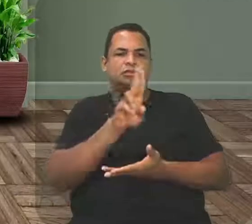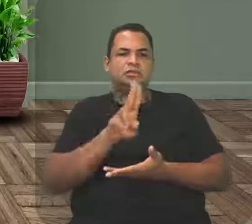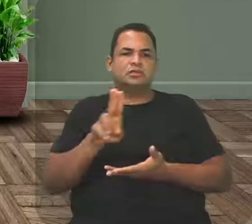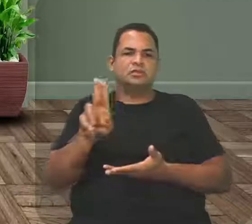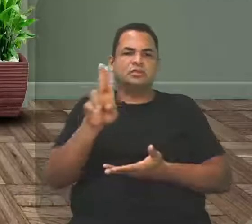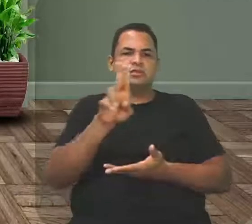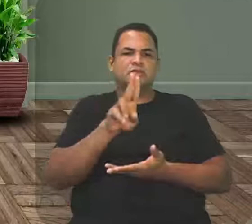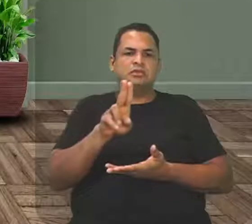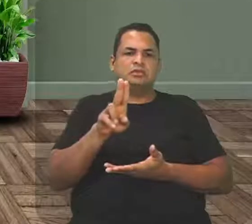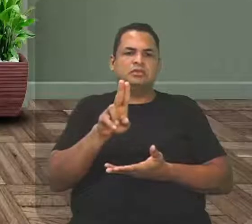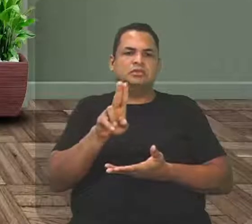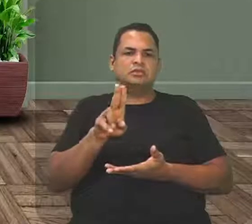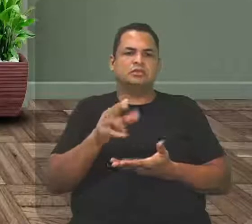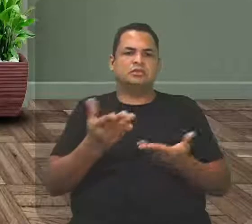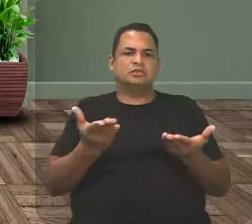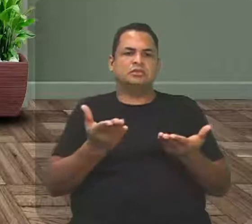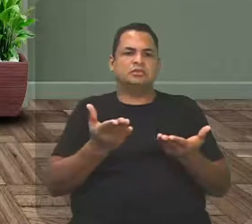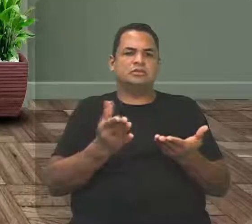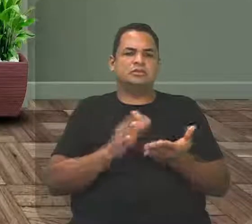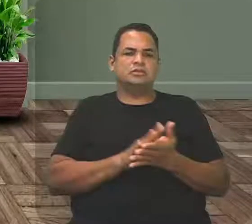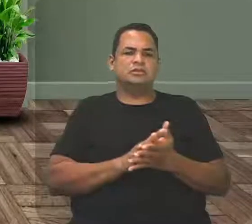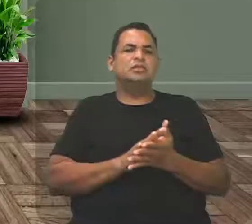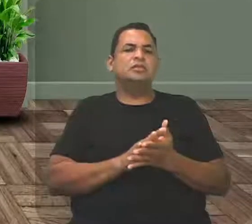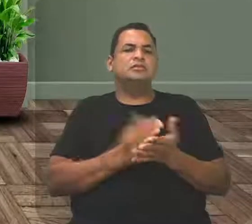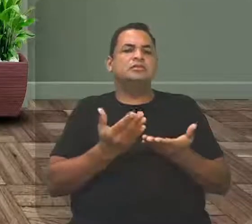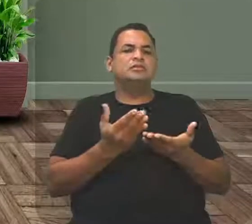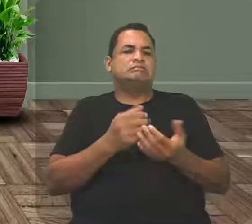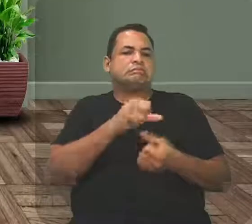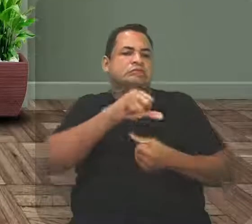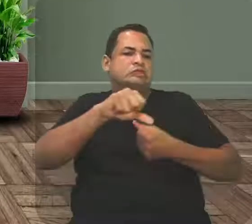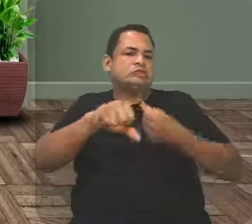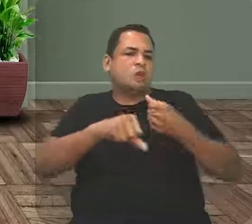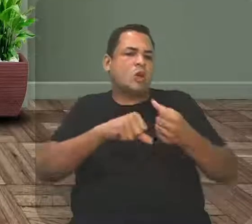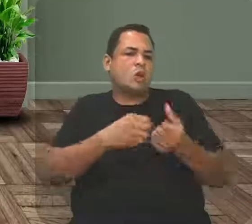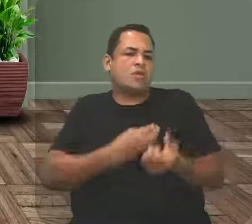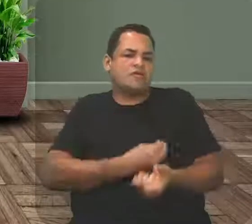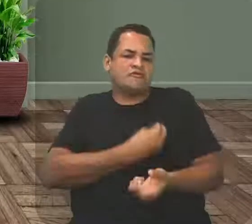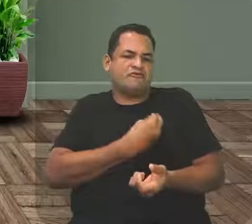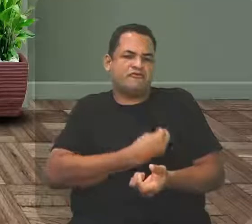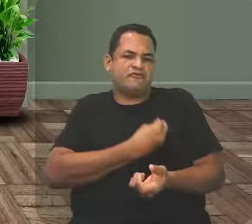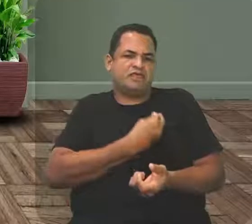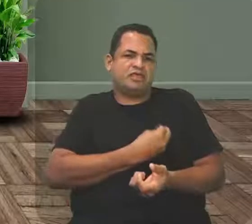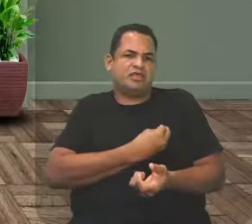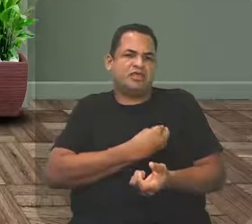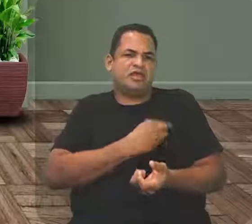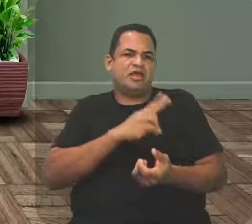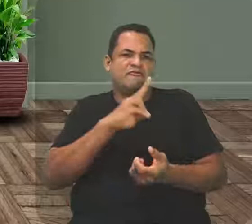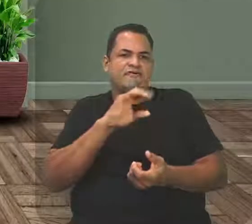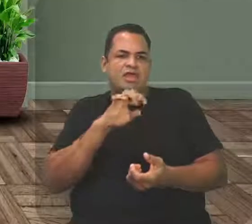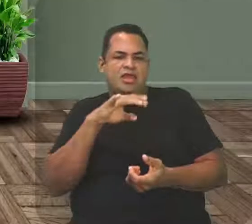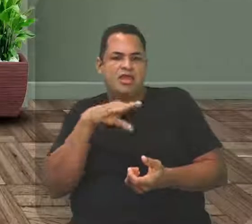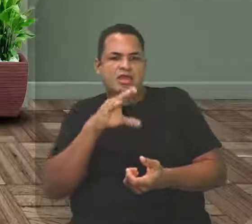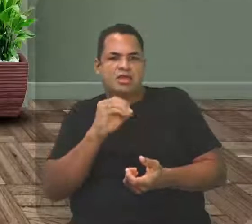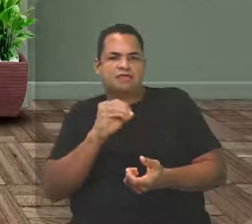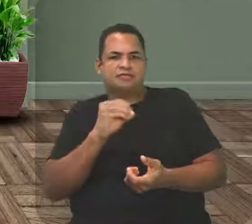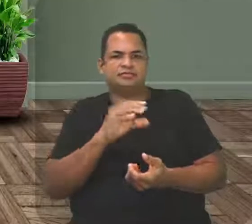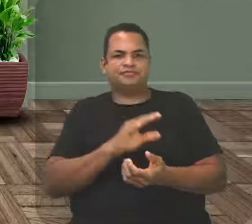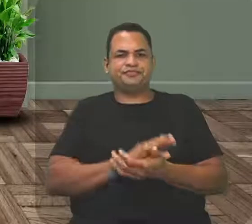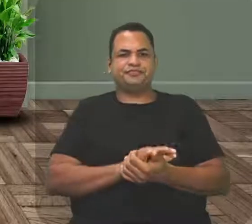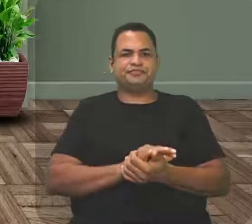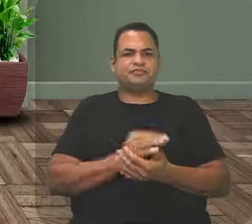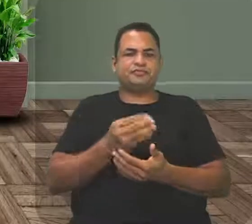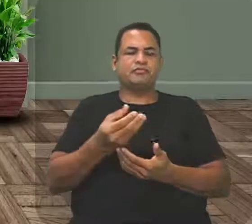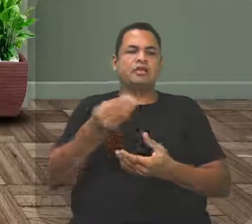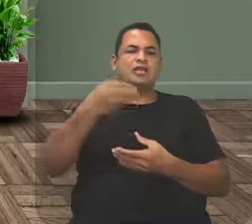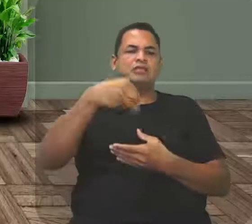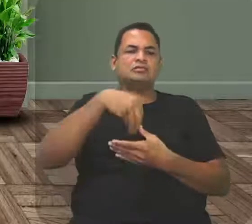né? Como se fosse... Ele dá, na verdade, vida, né? Pro verso. Vida pra poesia. Está cá dentro,